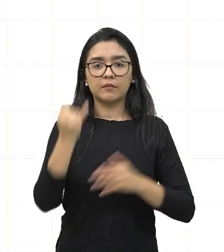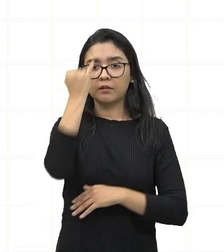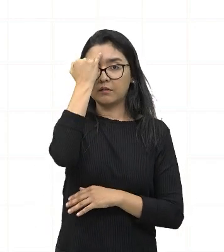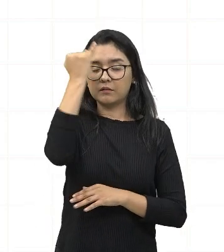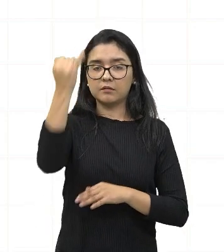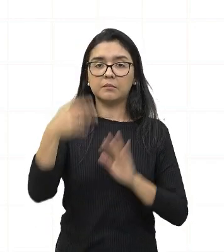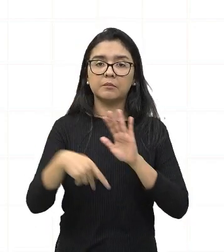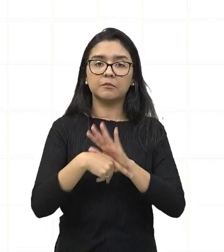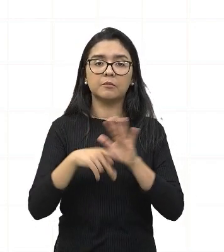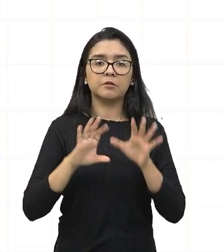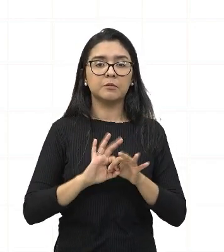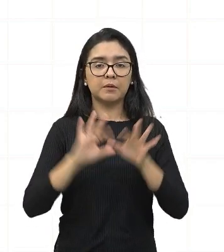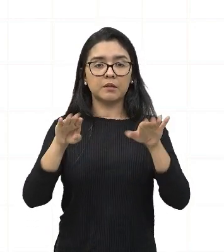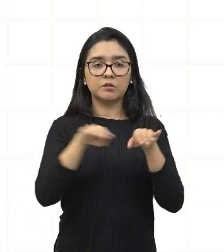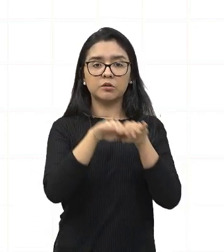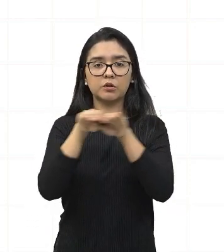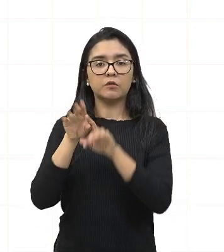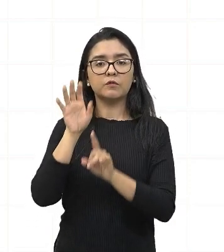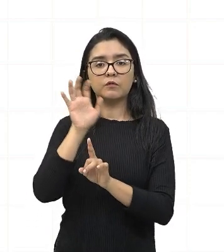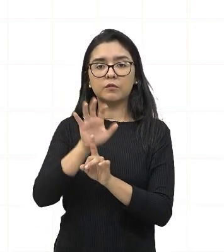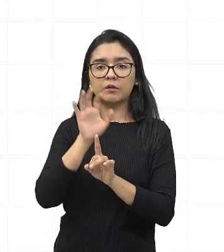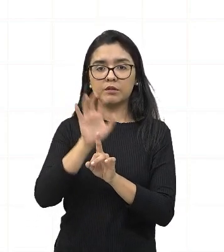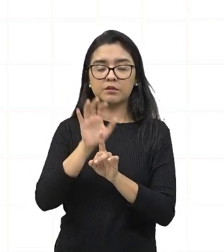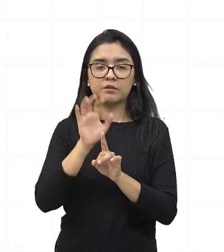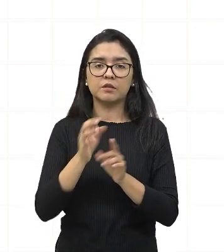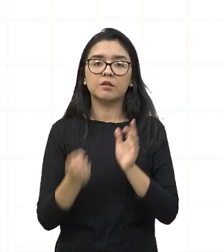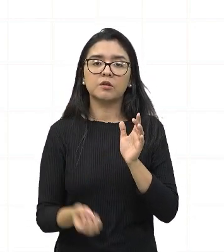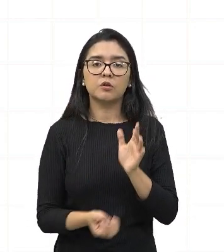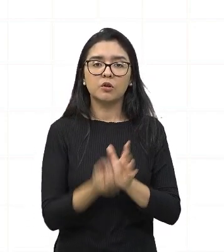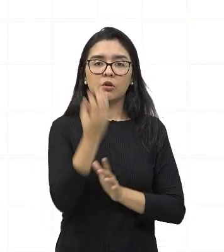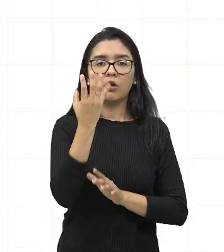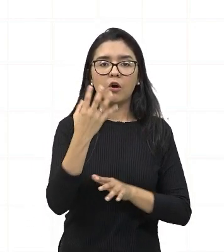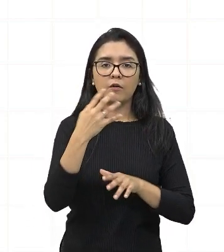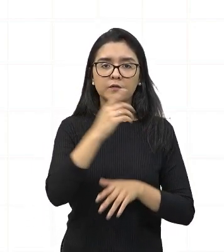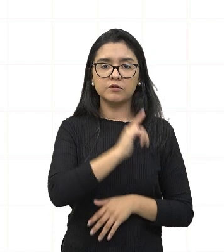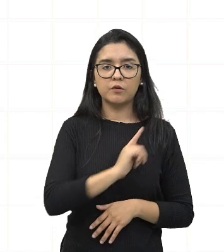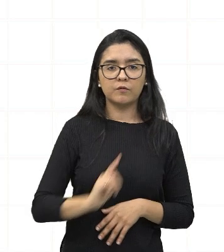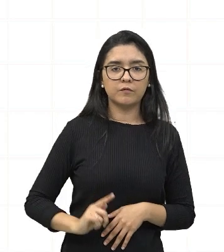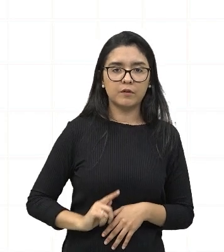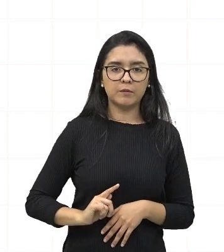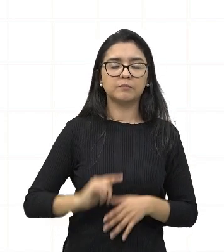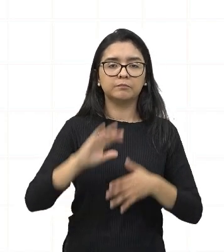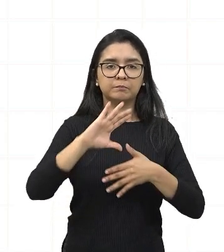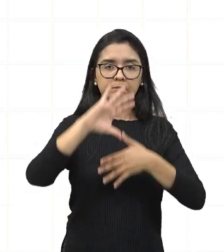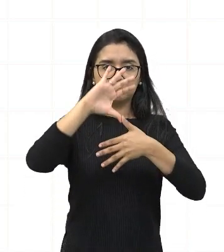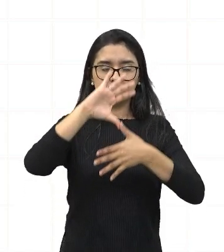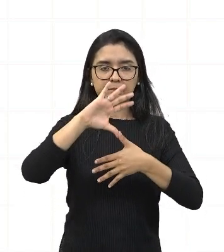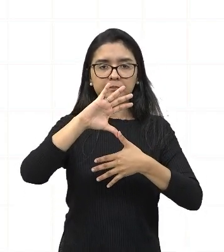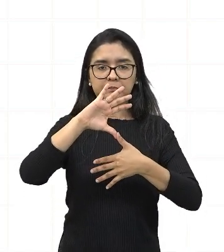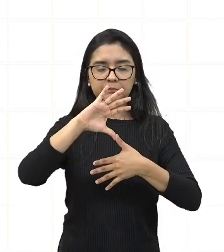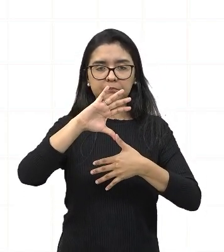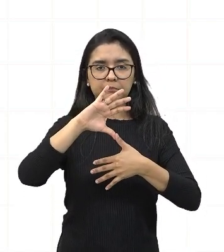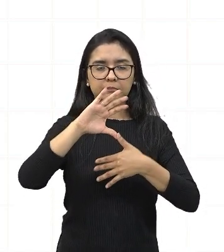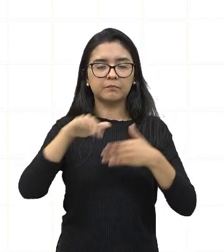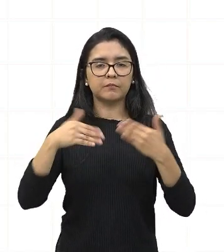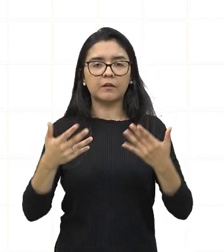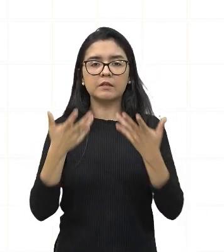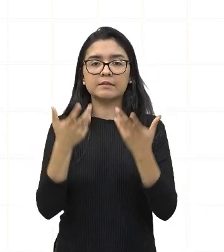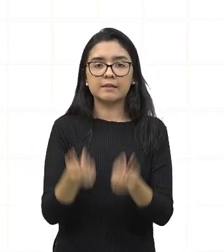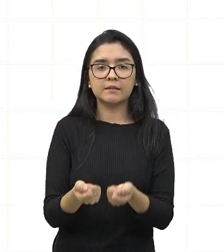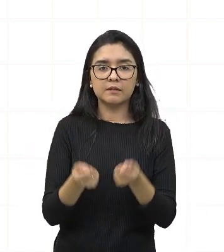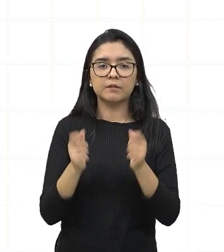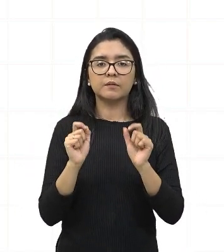liberdade e igualdade influenciaram a formação das novas repúblicas latino-americanas, que adotaram